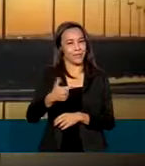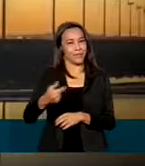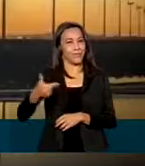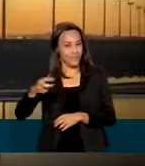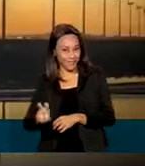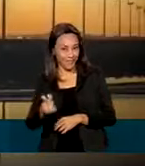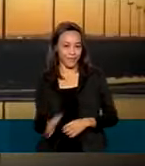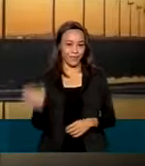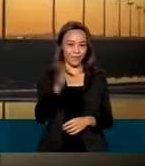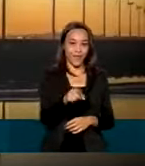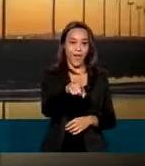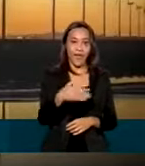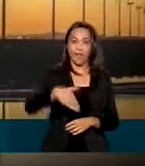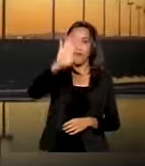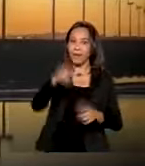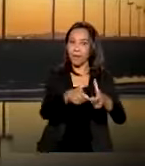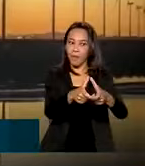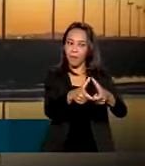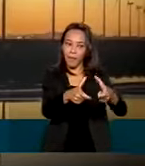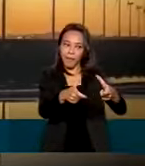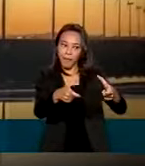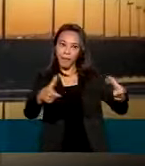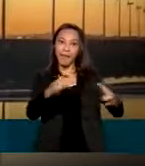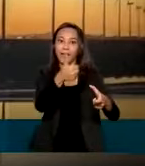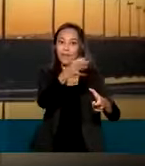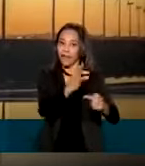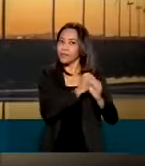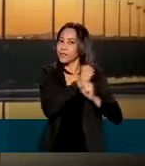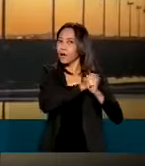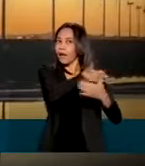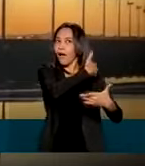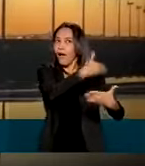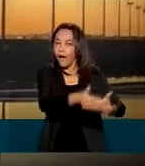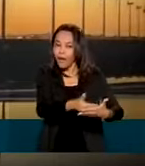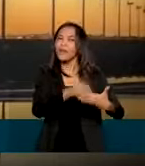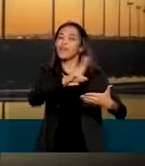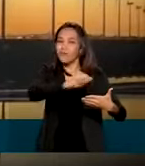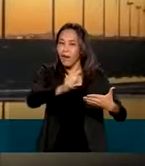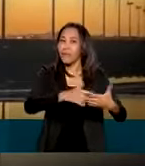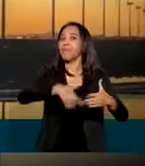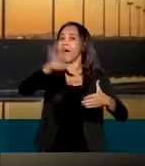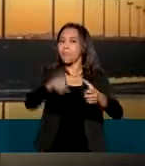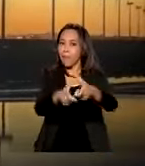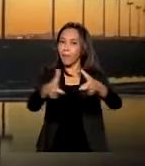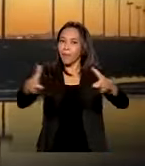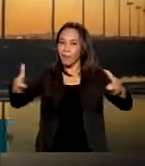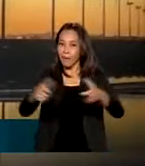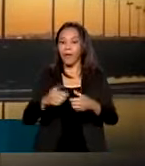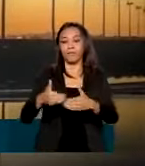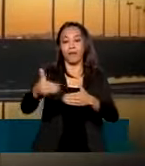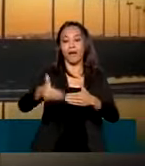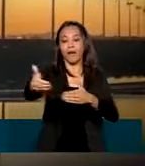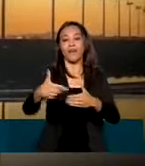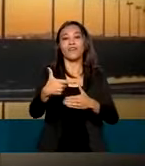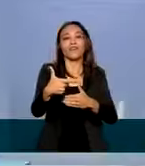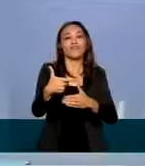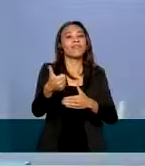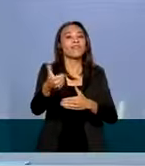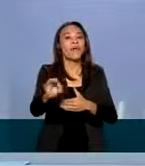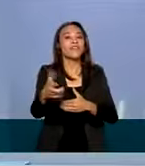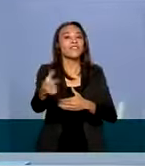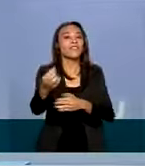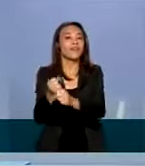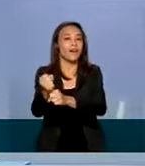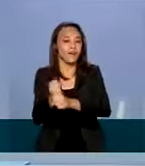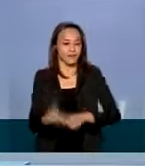É a fonte que mais cresceu nos últimos 10 anos e é uma das fontes que mais vai crescer nos próximos 10, 20 anos.